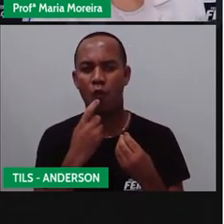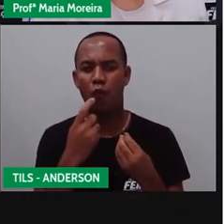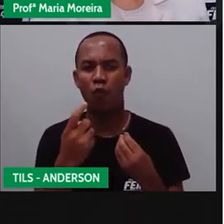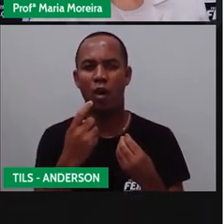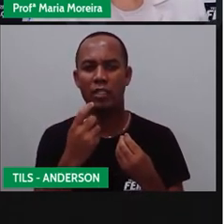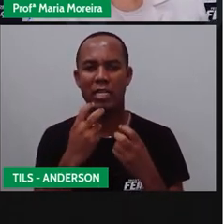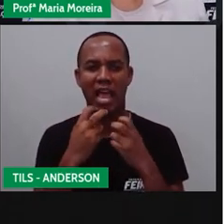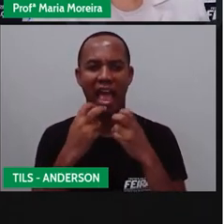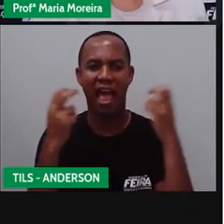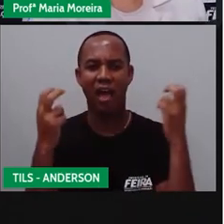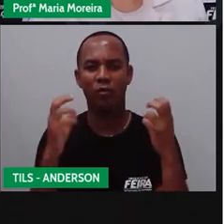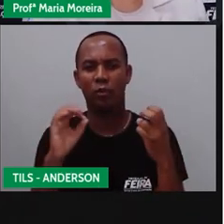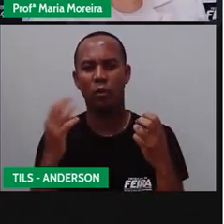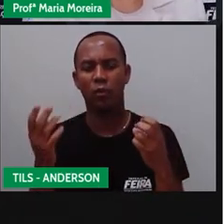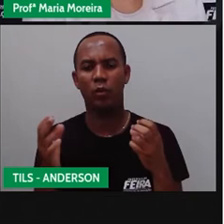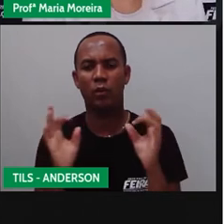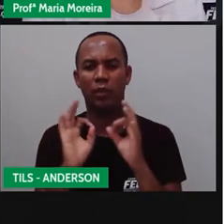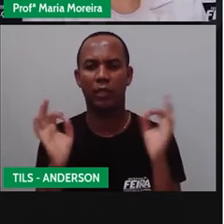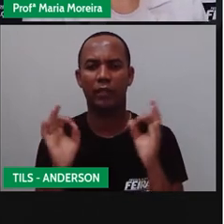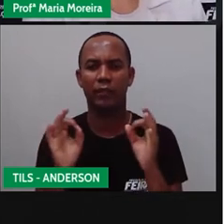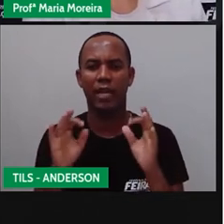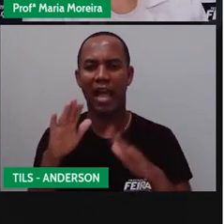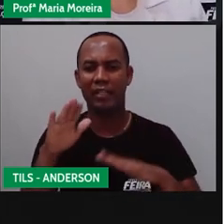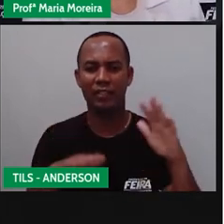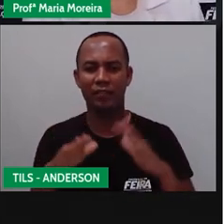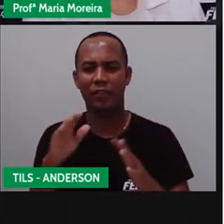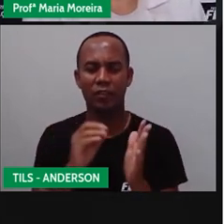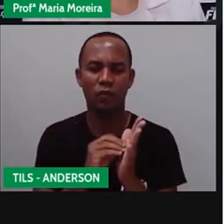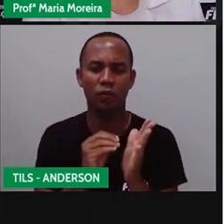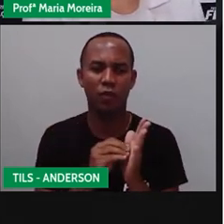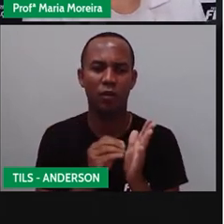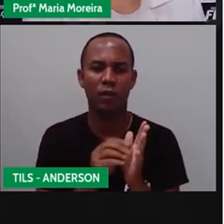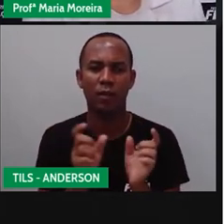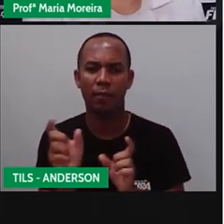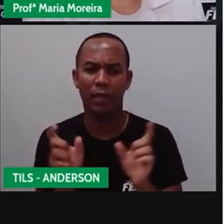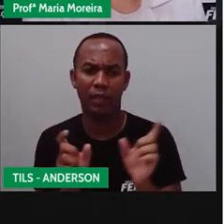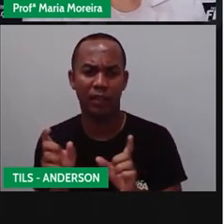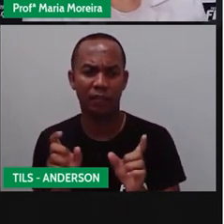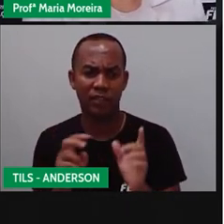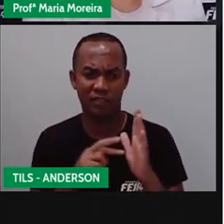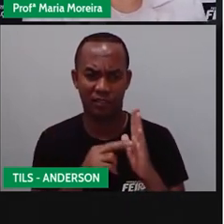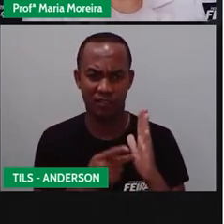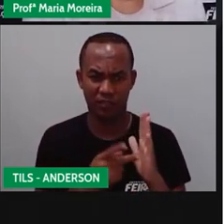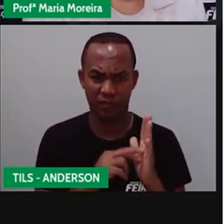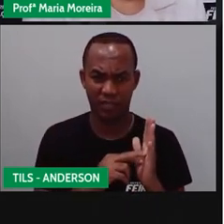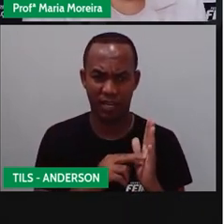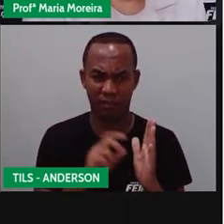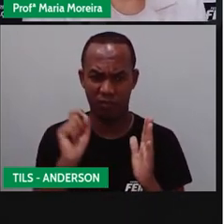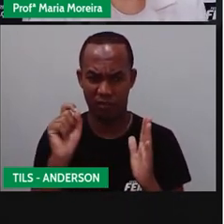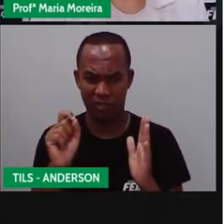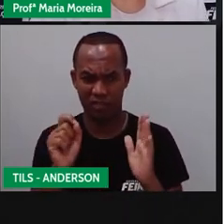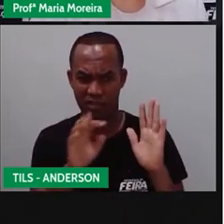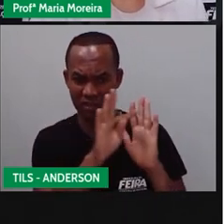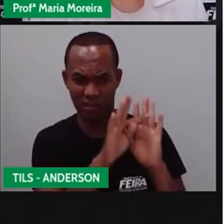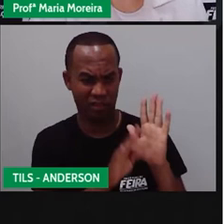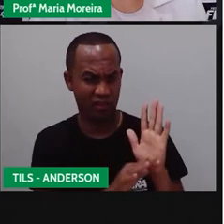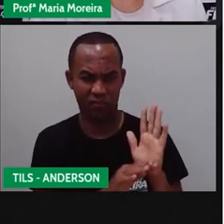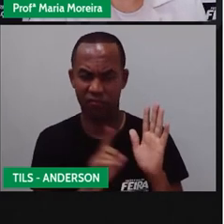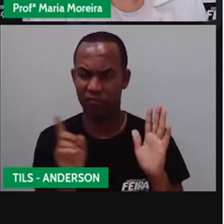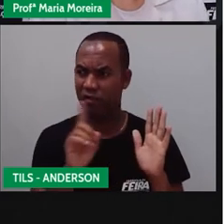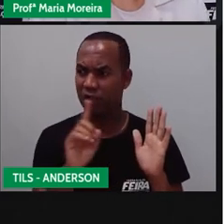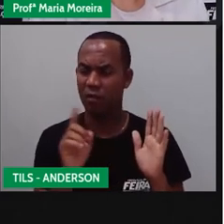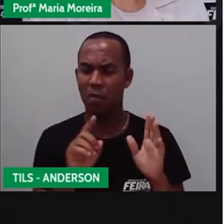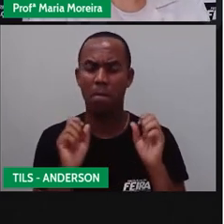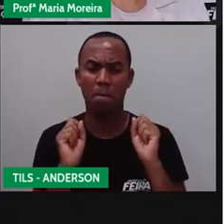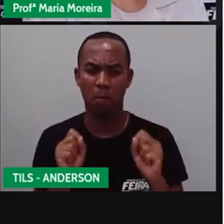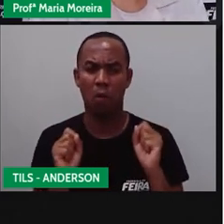notar, né, que a ausência de palavras não significa a ausência de texto. Porque eu posso ter um texto o